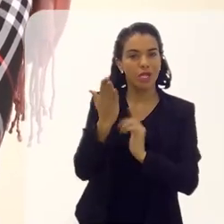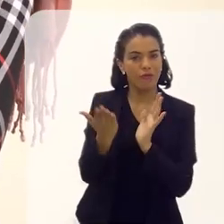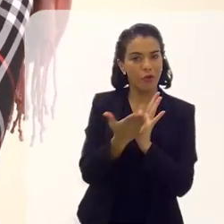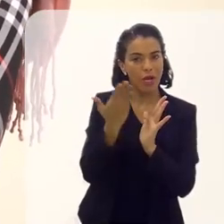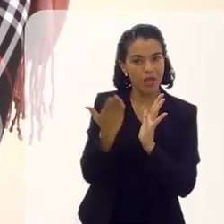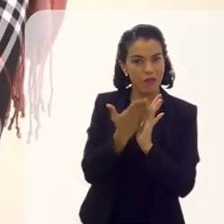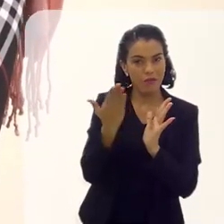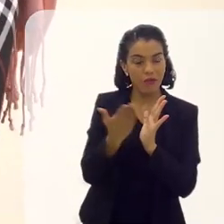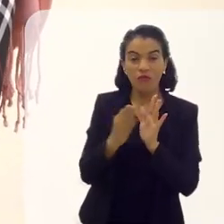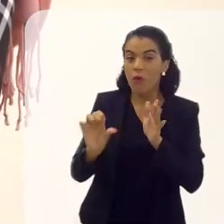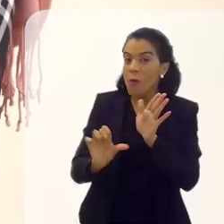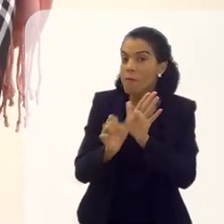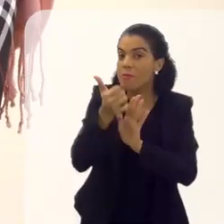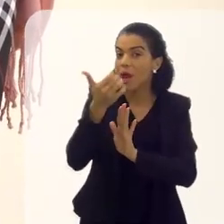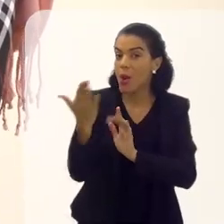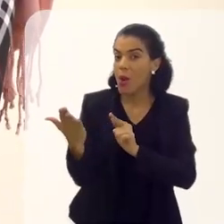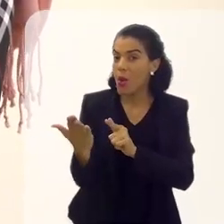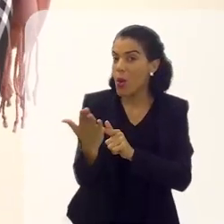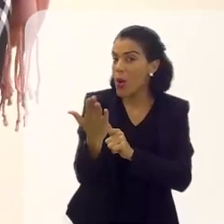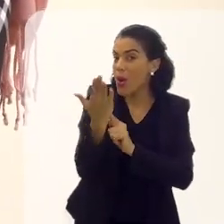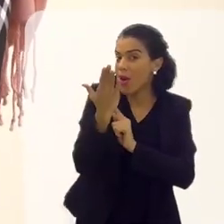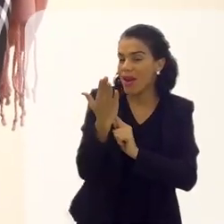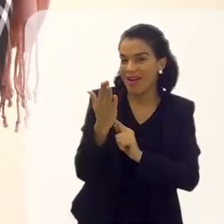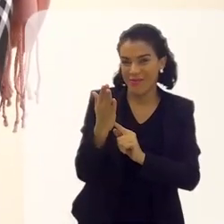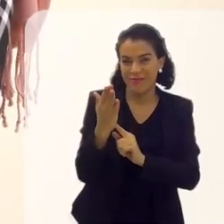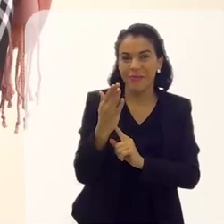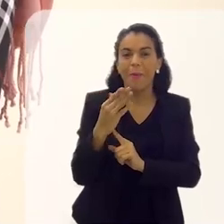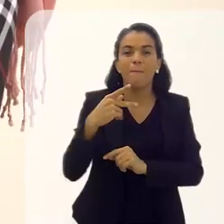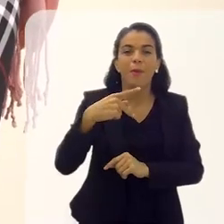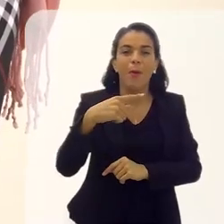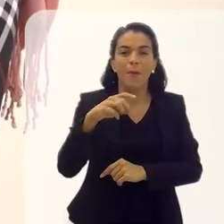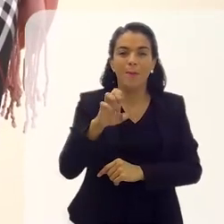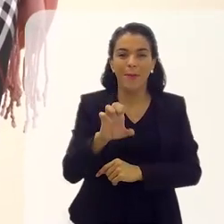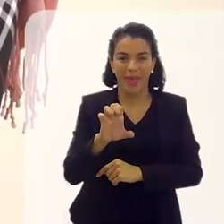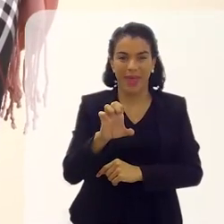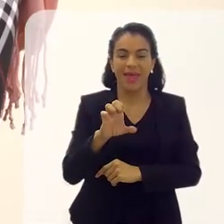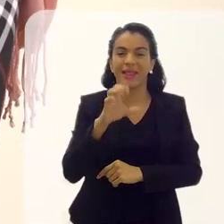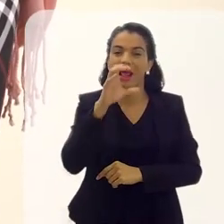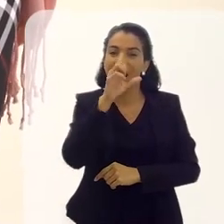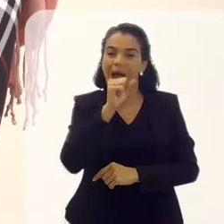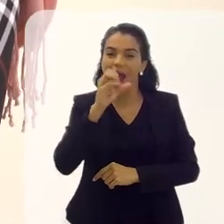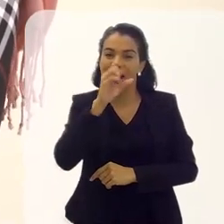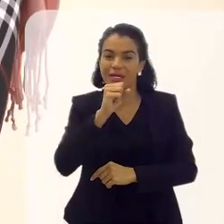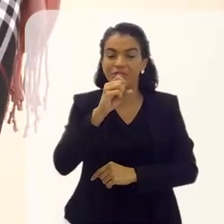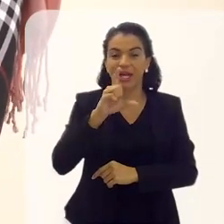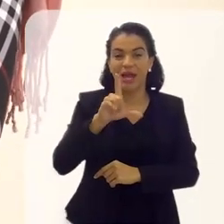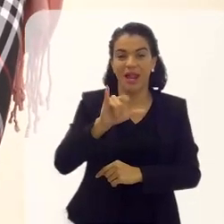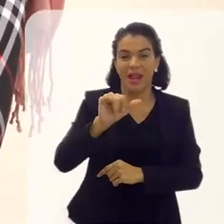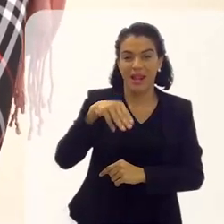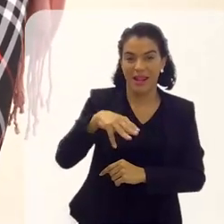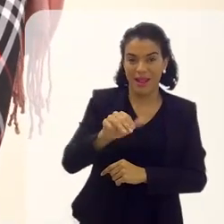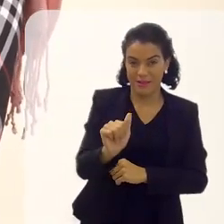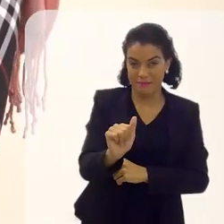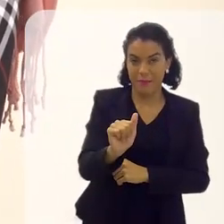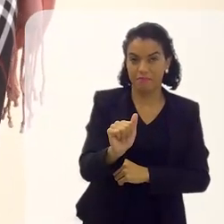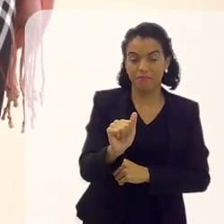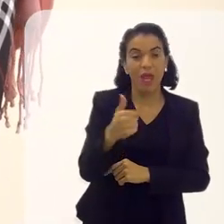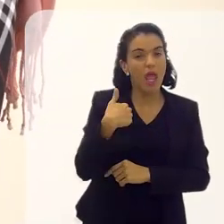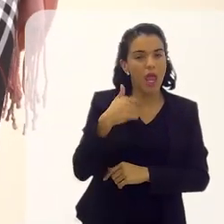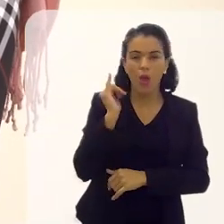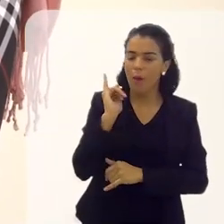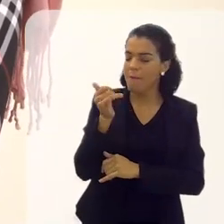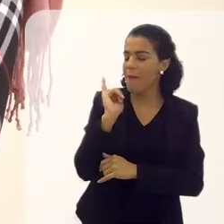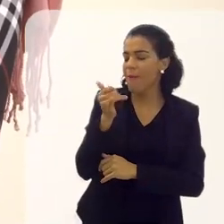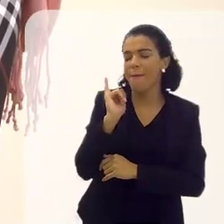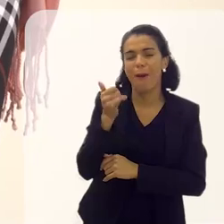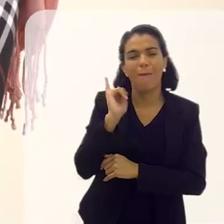o primeiro livro que eu li para ela, mas foi o primeiro livro que eu li, que foi o Miopé de Laranja Lima. E eu não fui uma grande leitora para a minha filha, eu fui